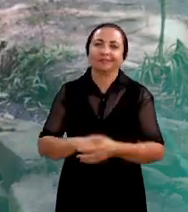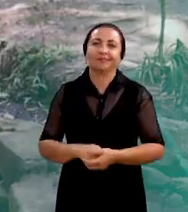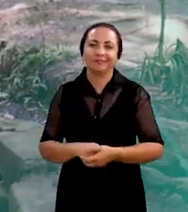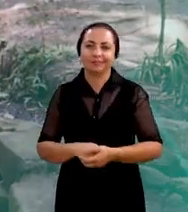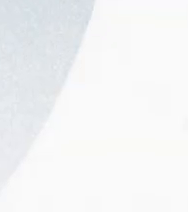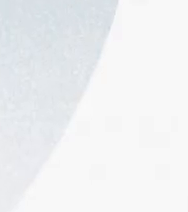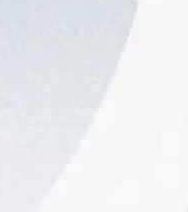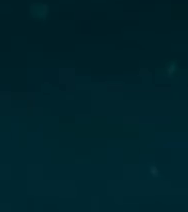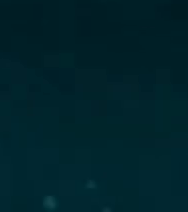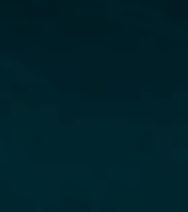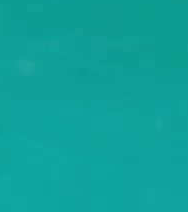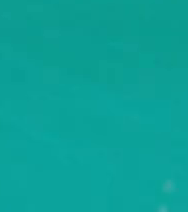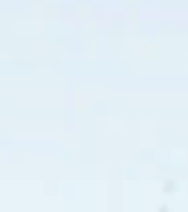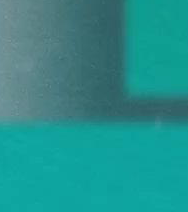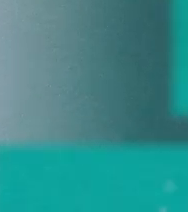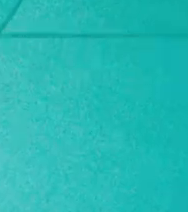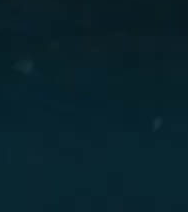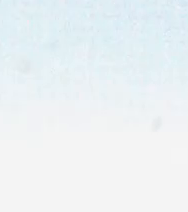Univerciência